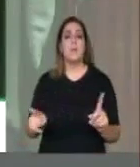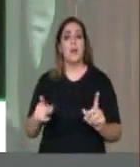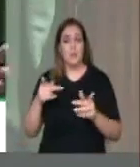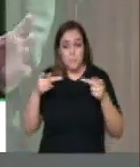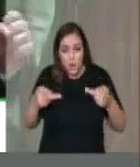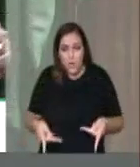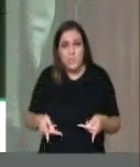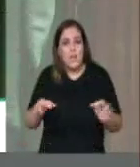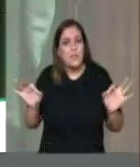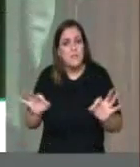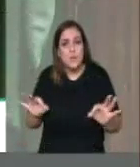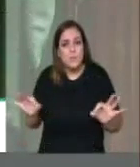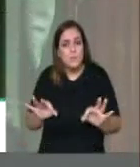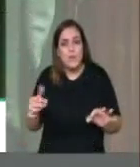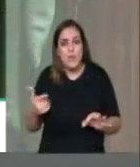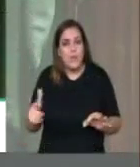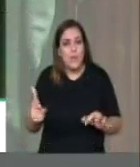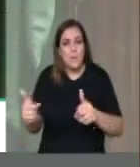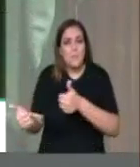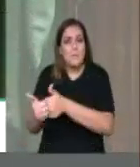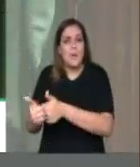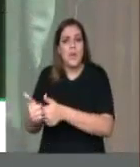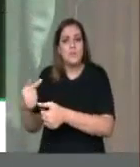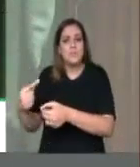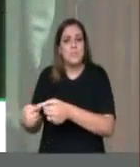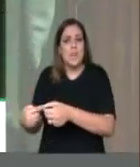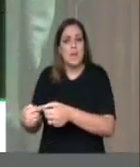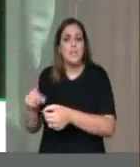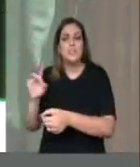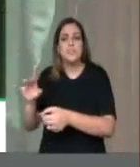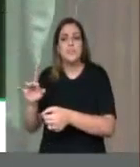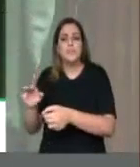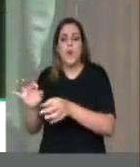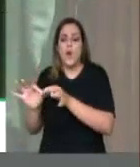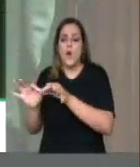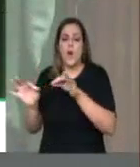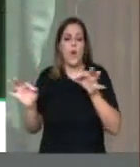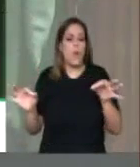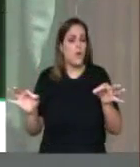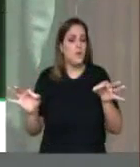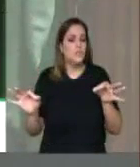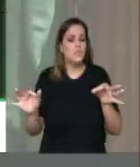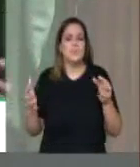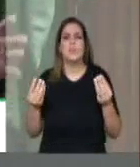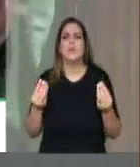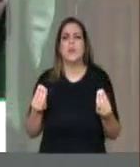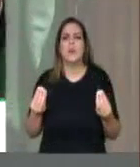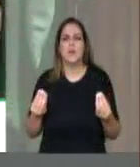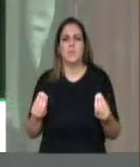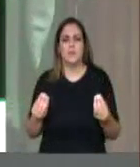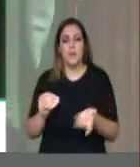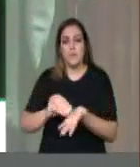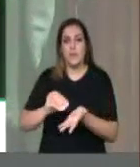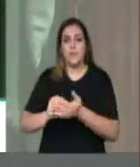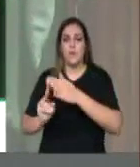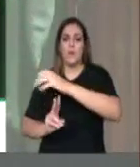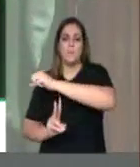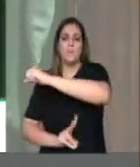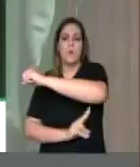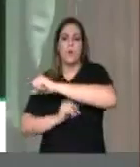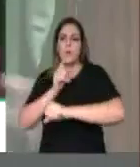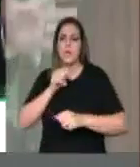previsto o controle nessas cidades. No projeto não estava previsto a ponte sobre o Rio Doce.